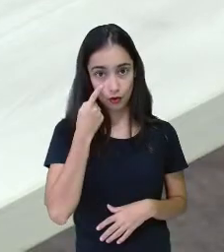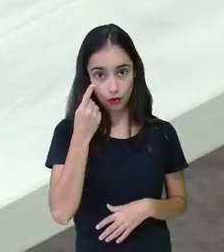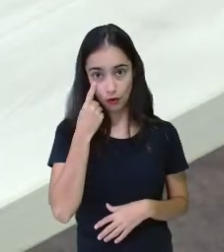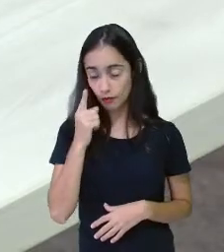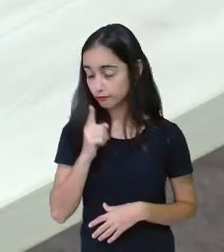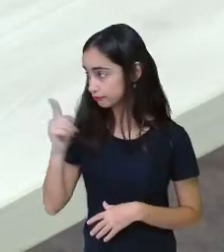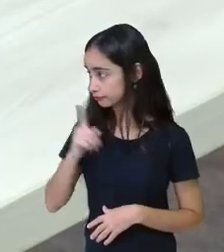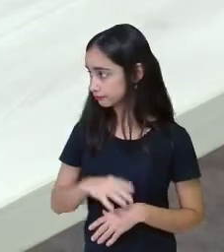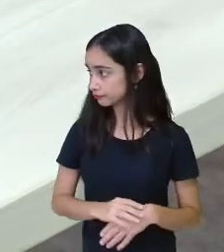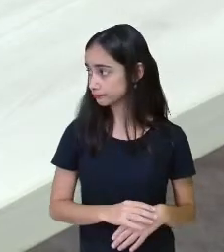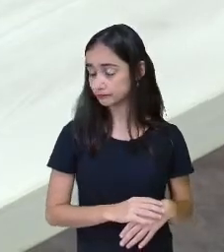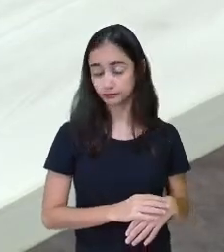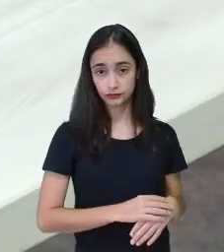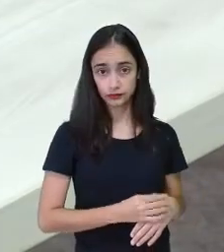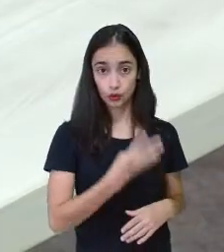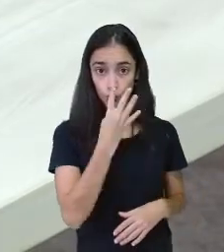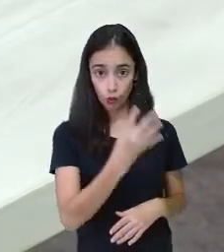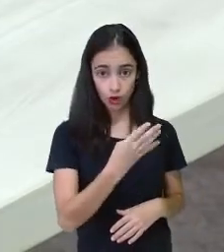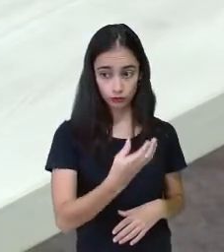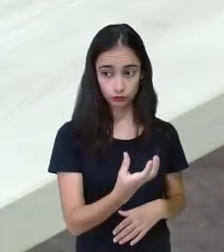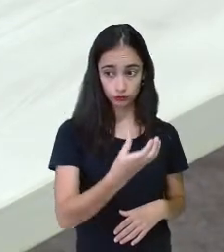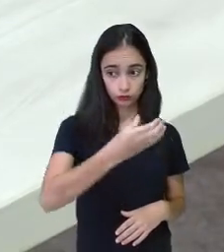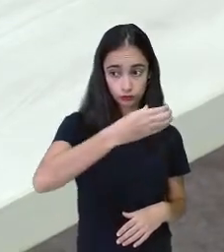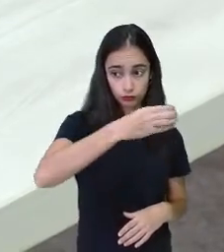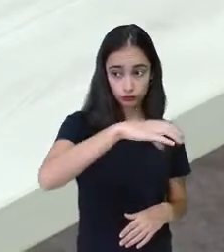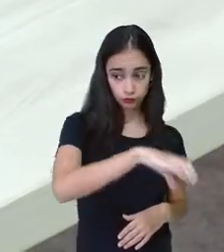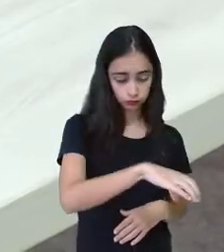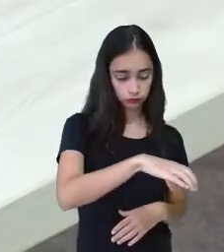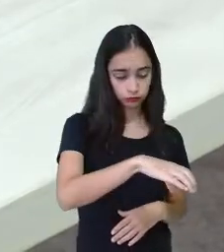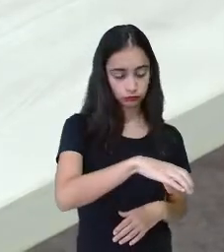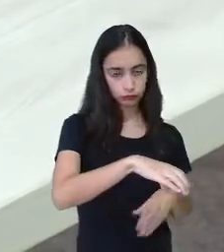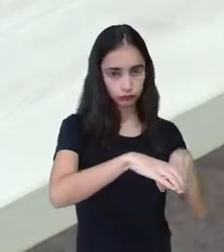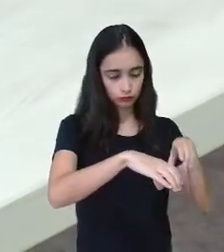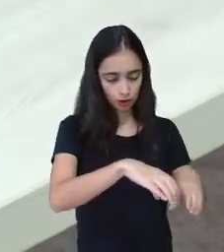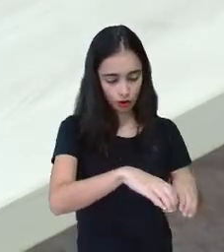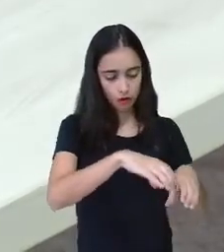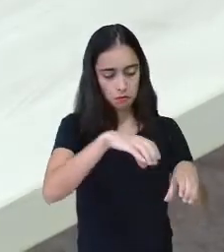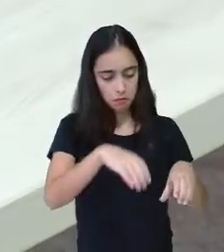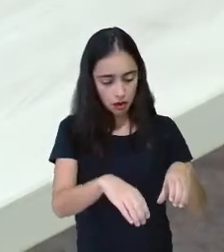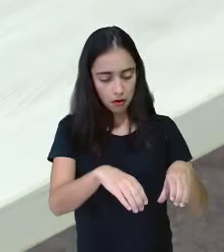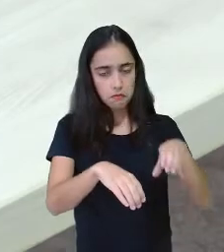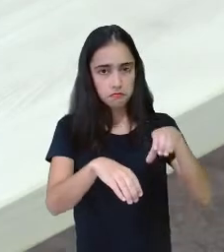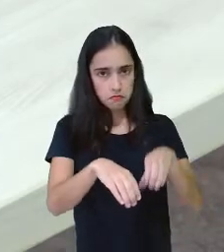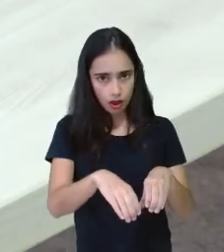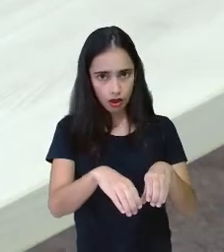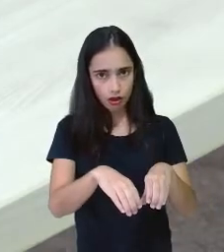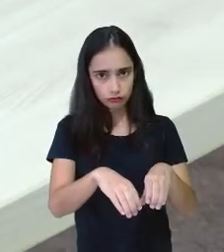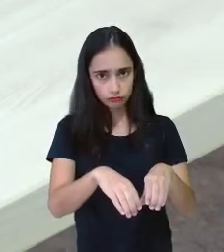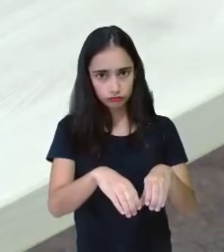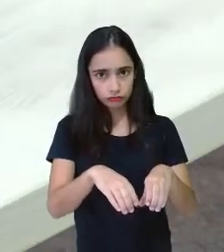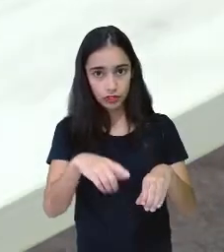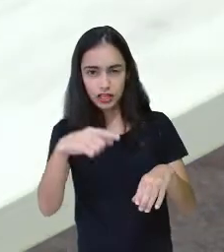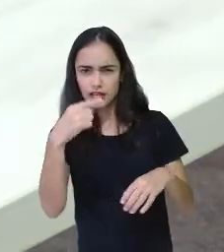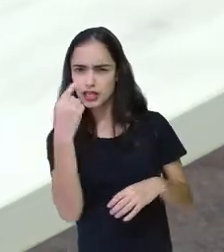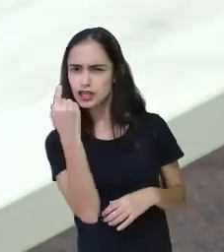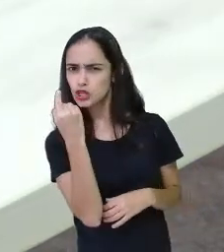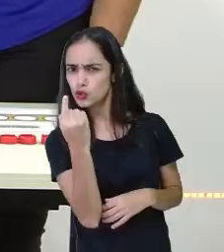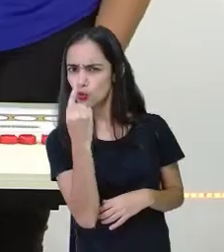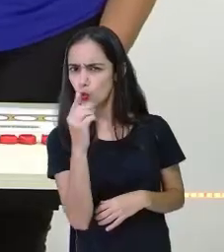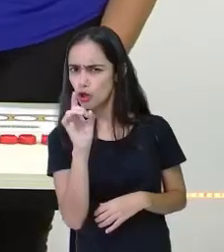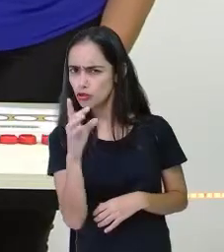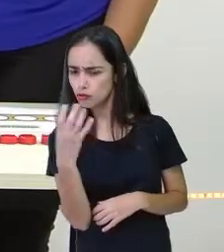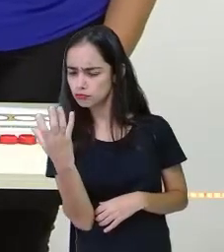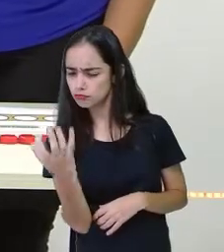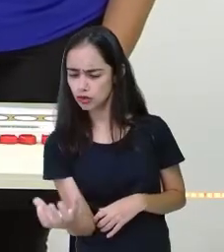a parte aberta, virada para baixo. E 1, virada para cima. E aí, como é que eu iria